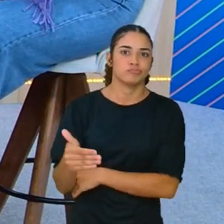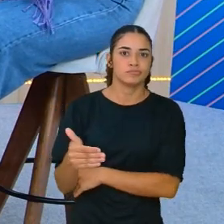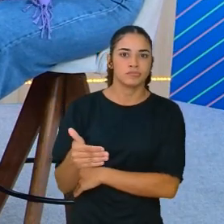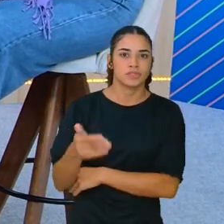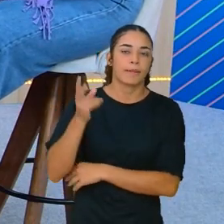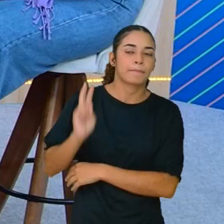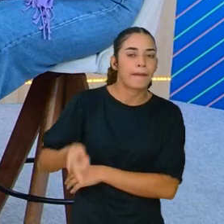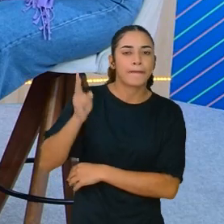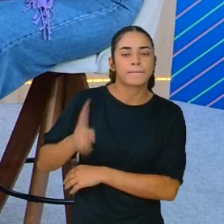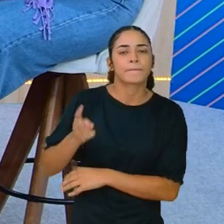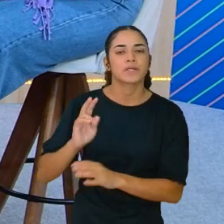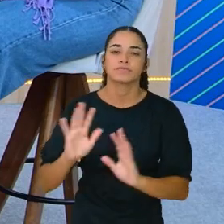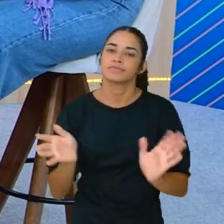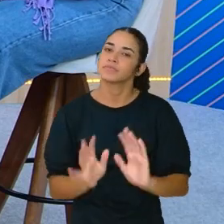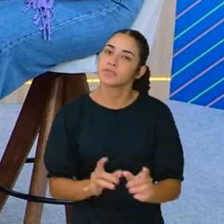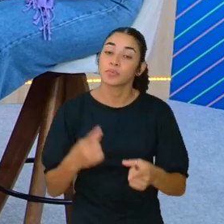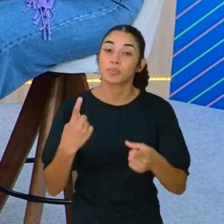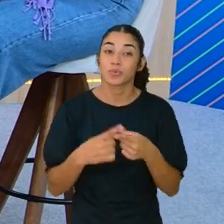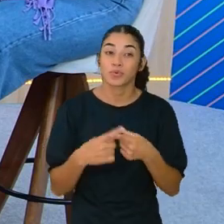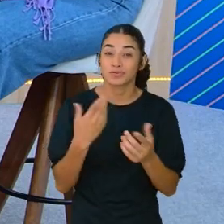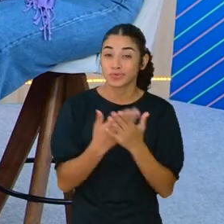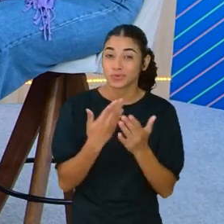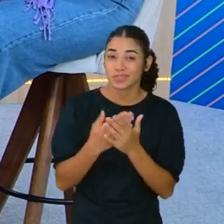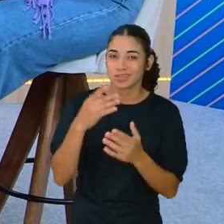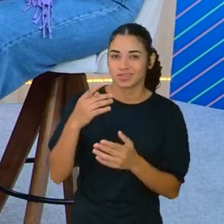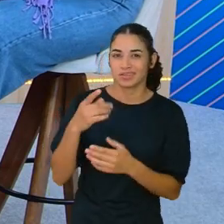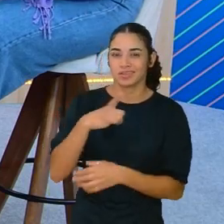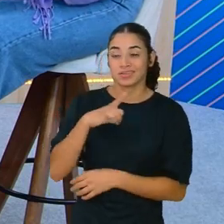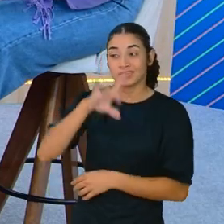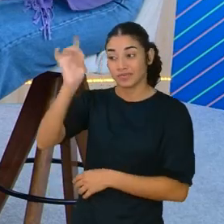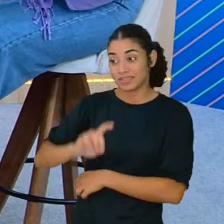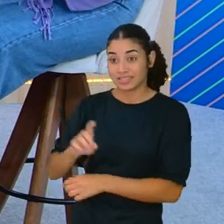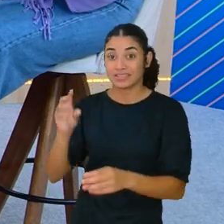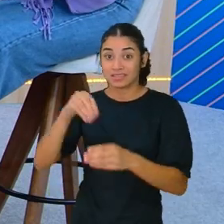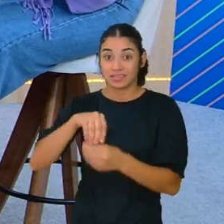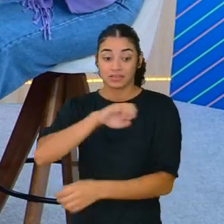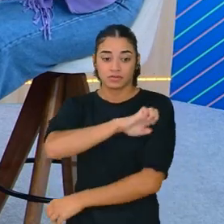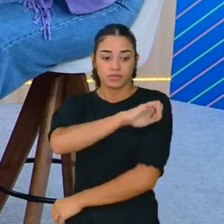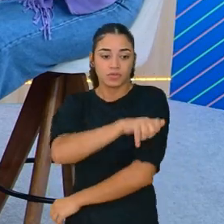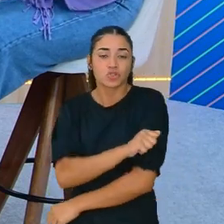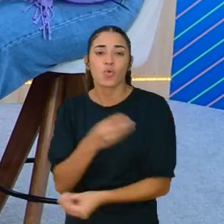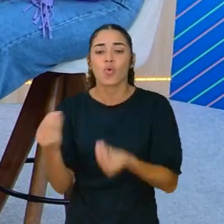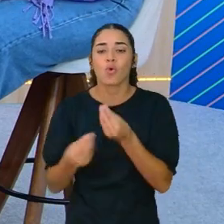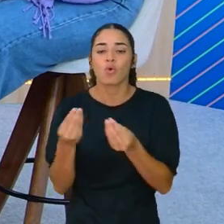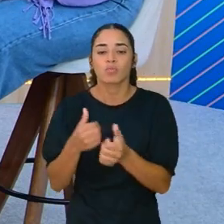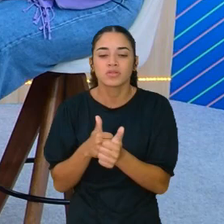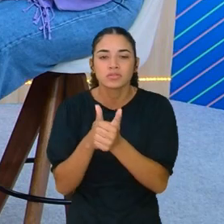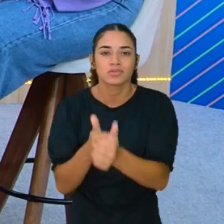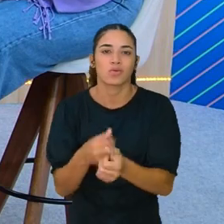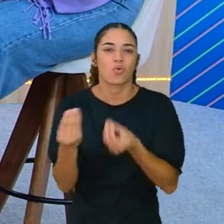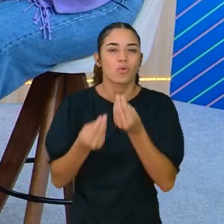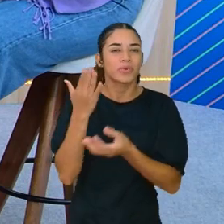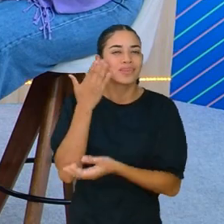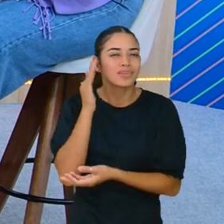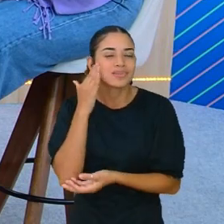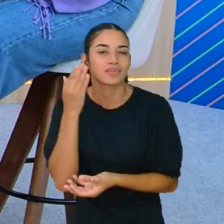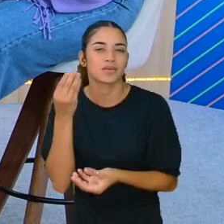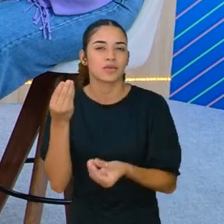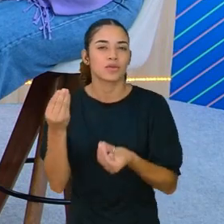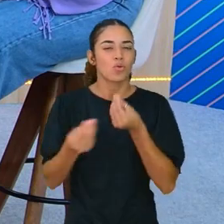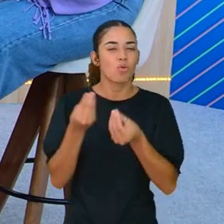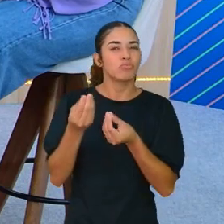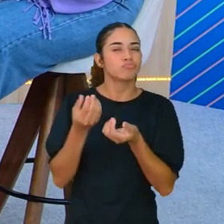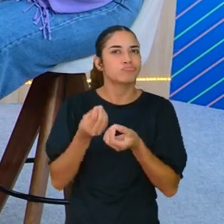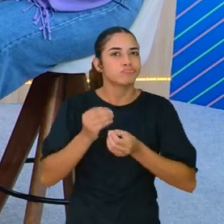Ou porque o estudante com deficiência no EJA, ele não conseguiria acompanhar a arte já na